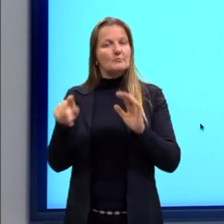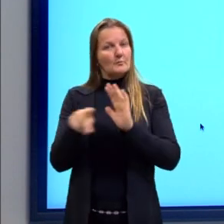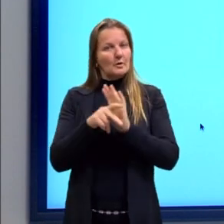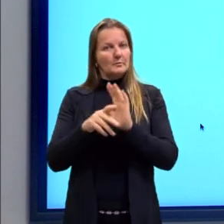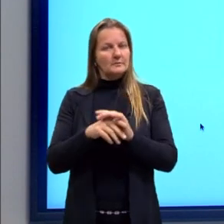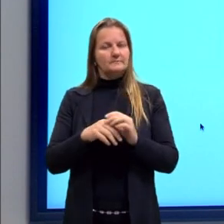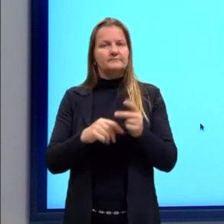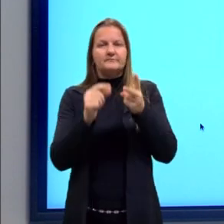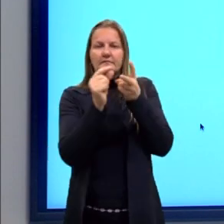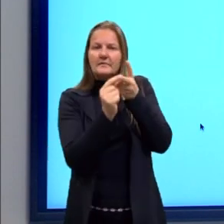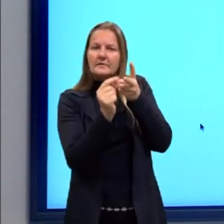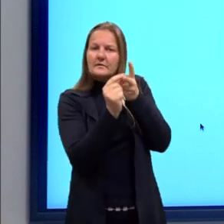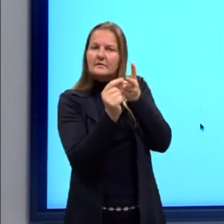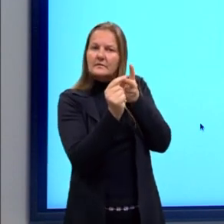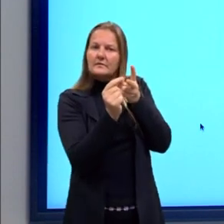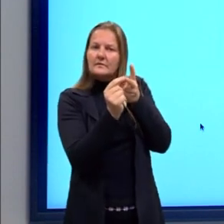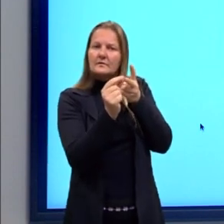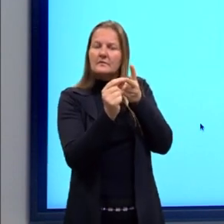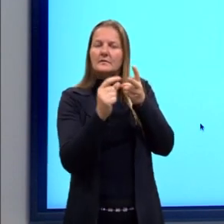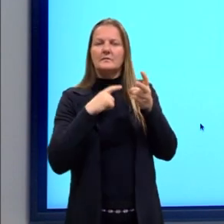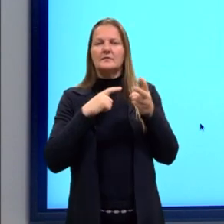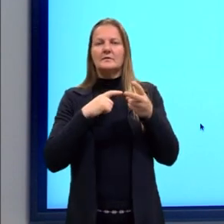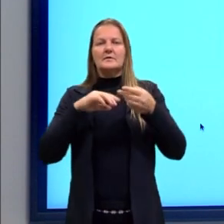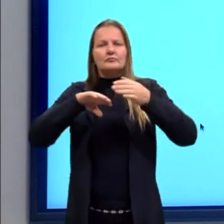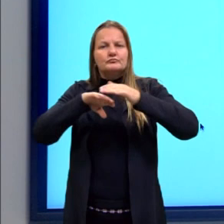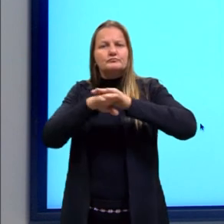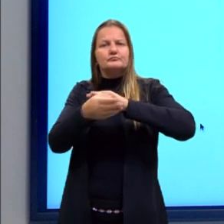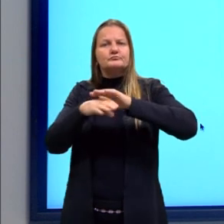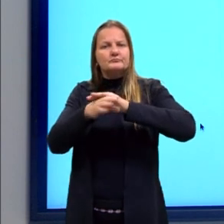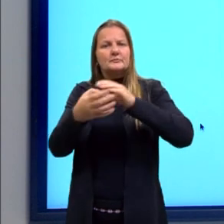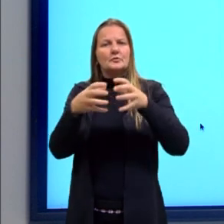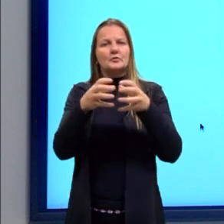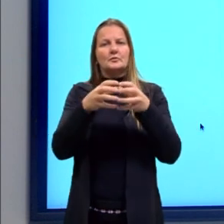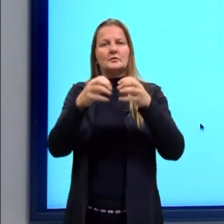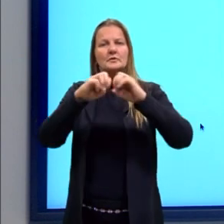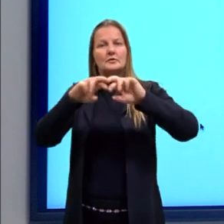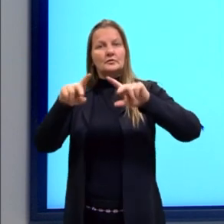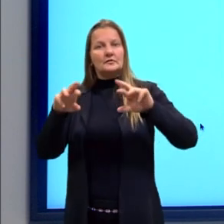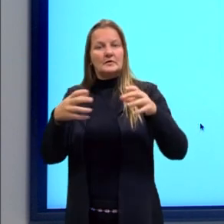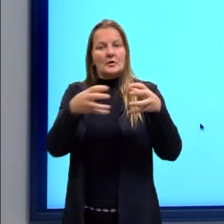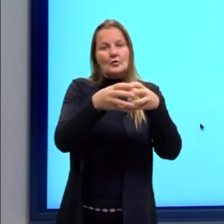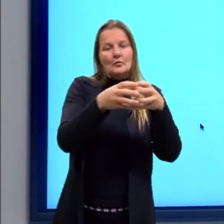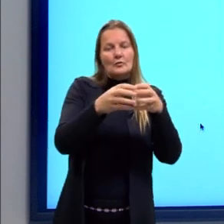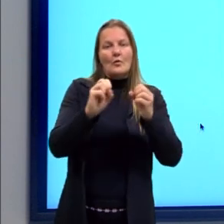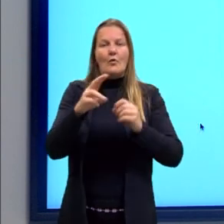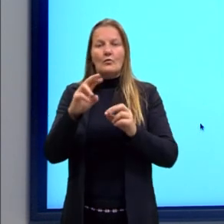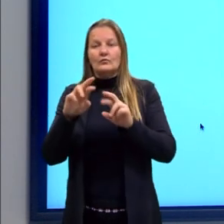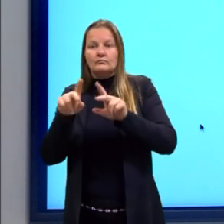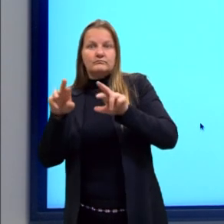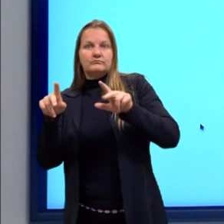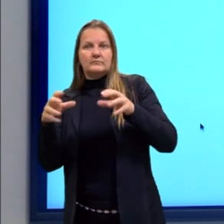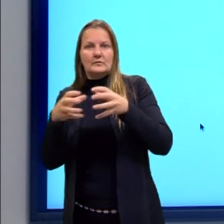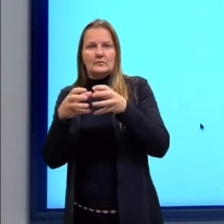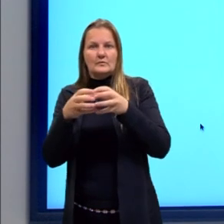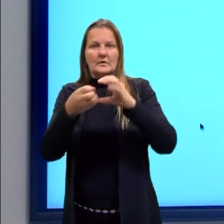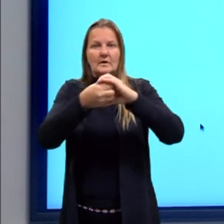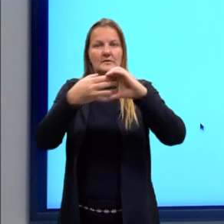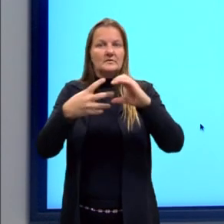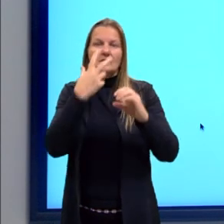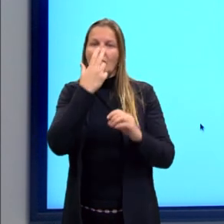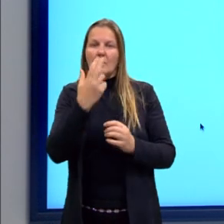Esse gene também, ele vai agrupar diferenças e semelhanças de uma mesma característica.